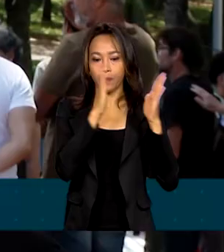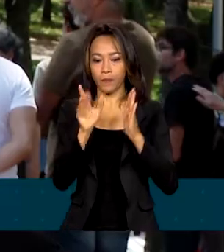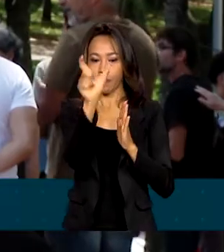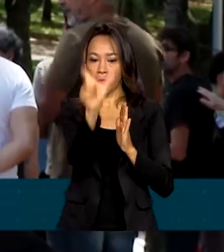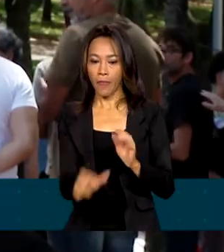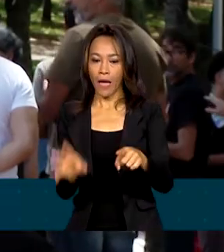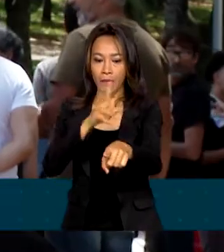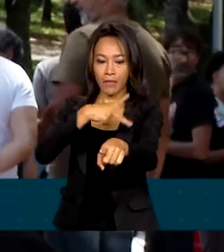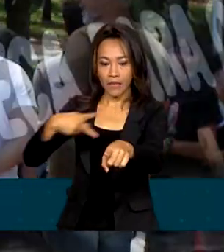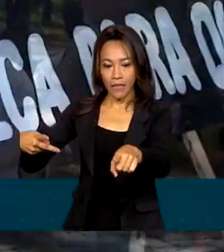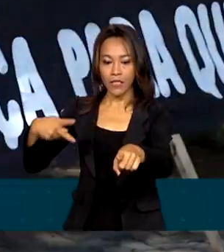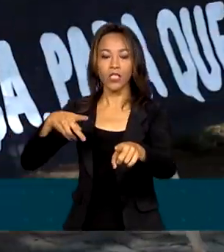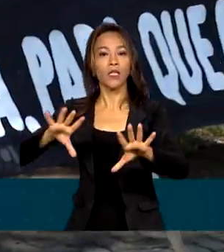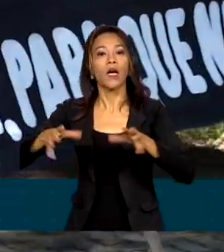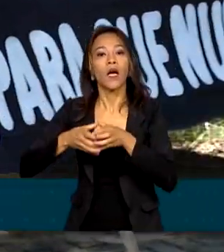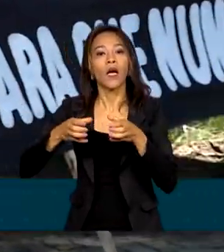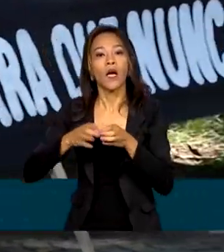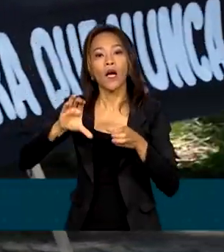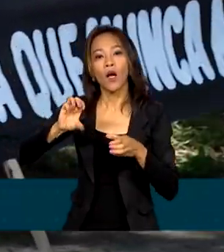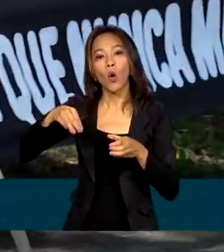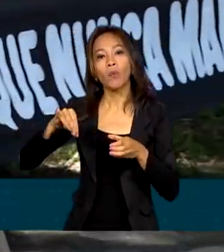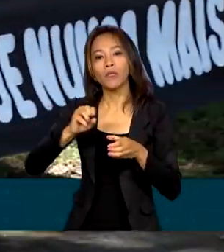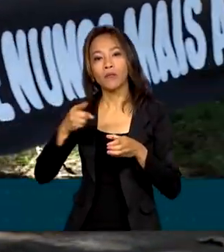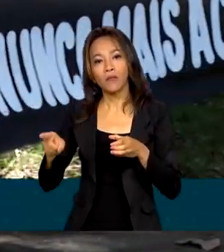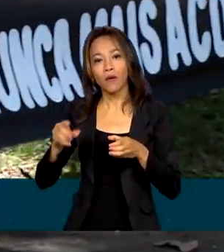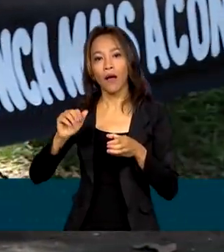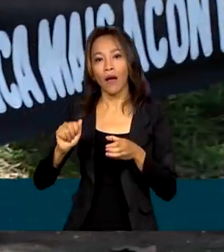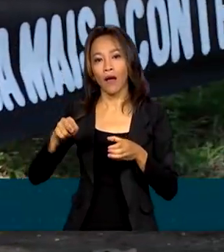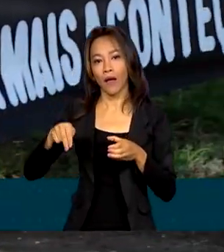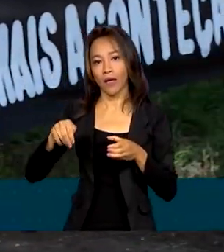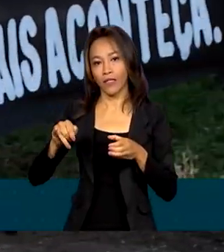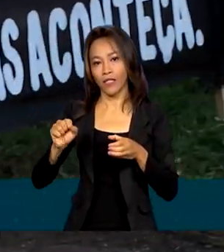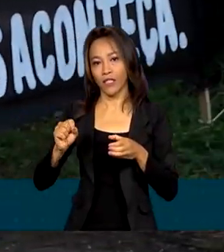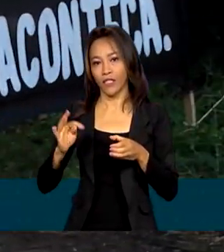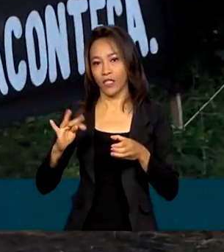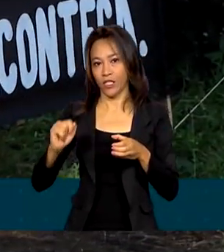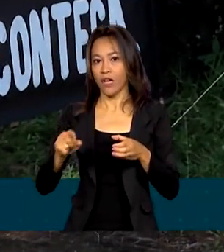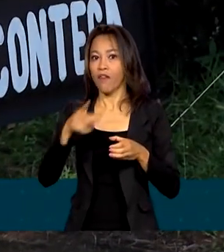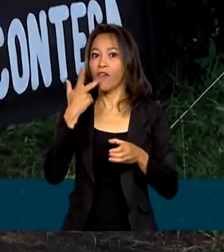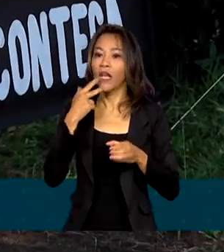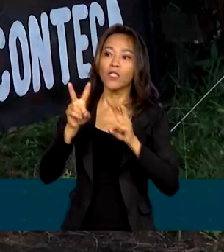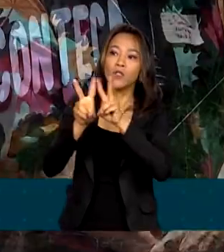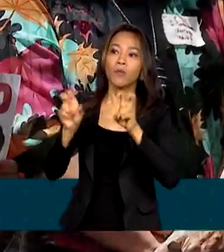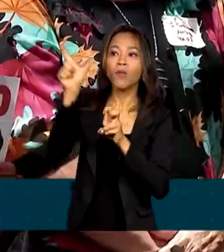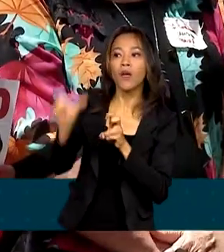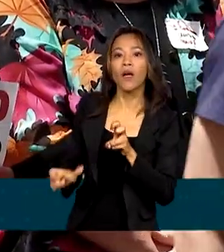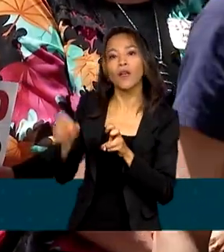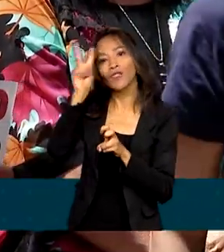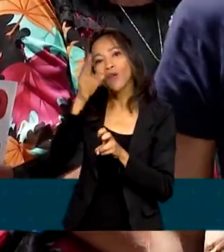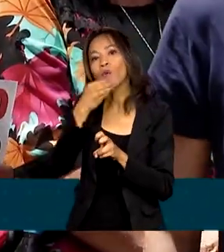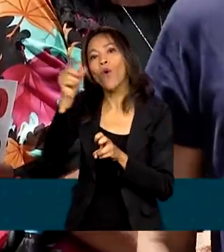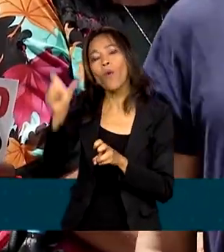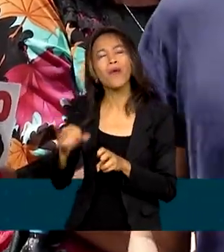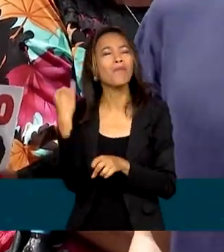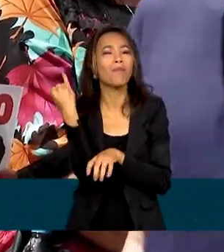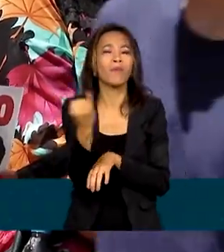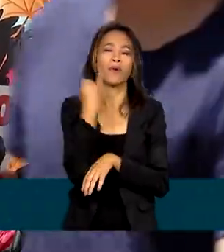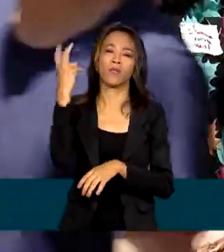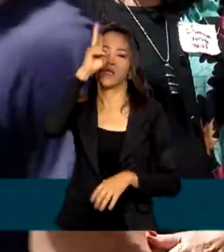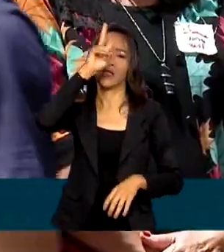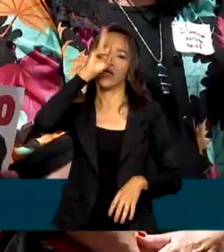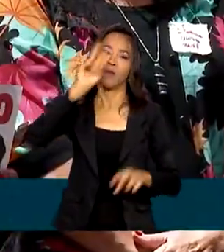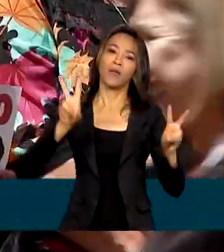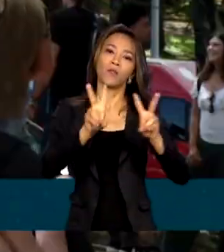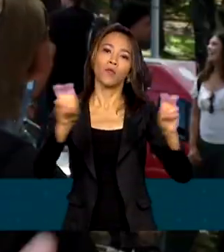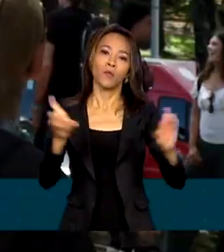Anistia, Enéia Almeida, diz que falar sobre a história de Onestino Guimarães é fundamental para lembrarmos a importância da